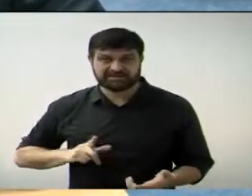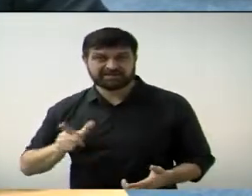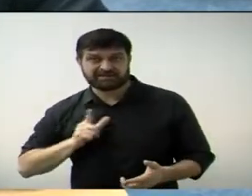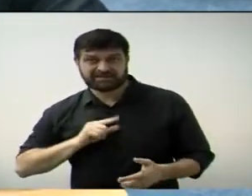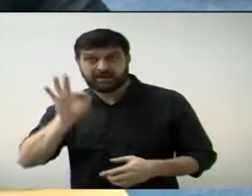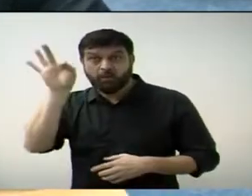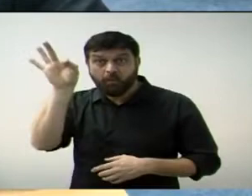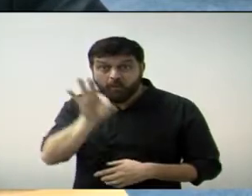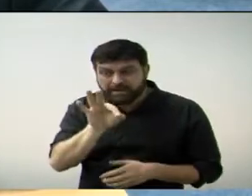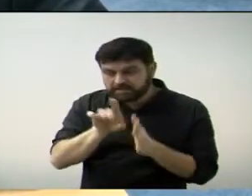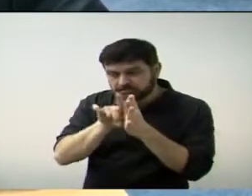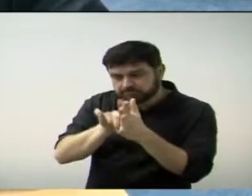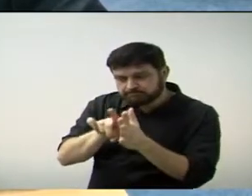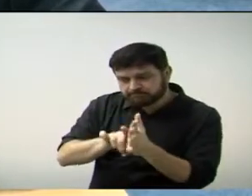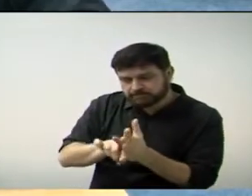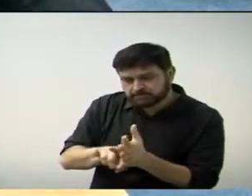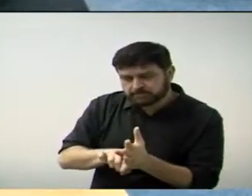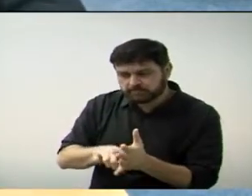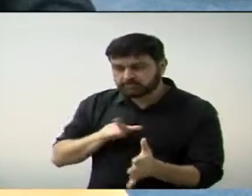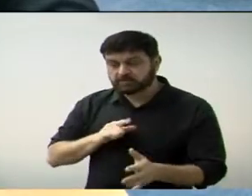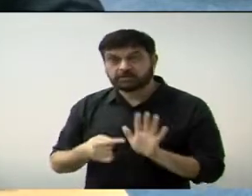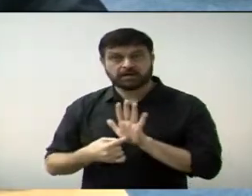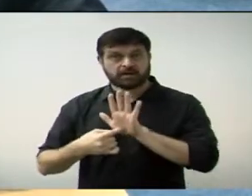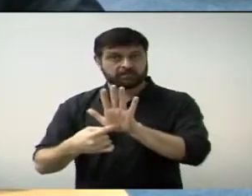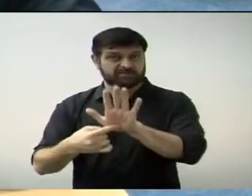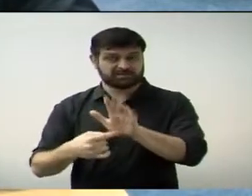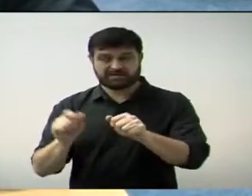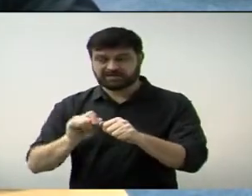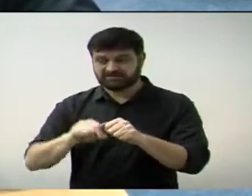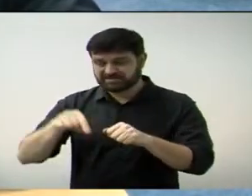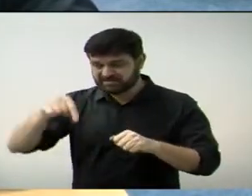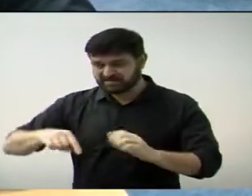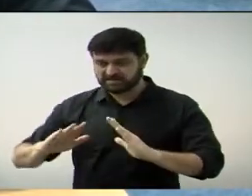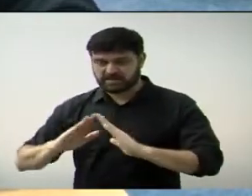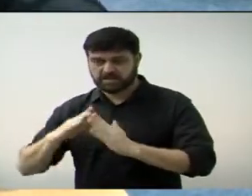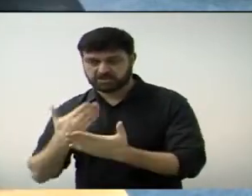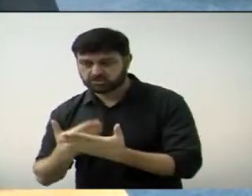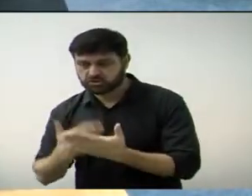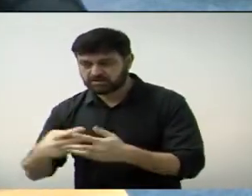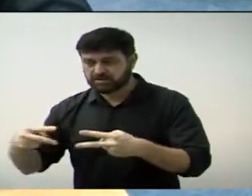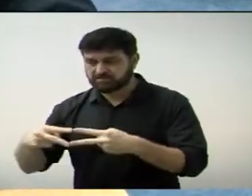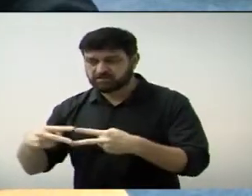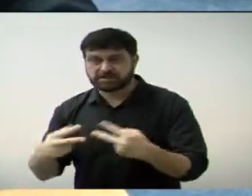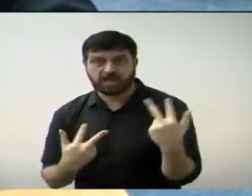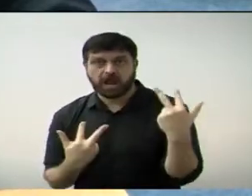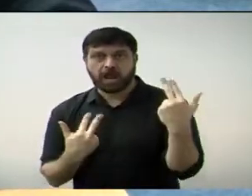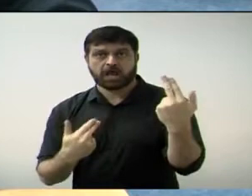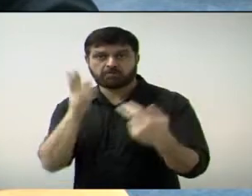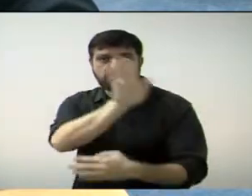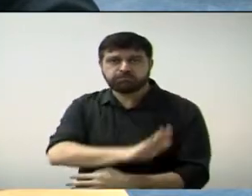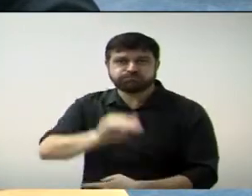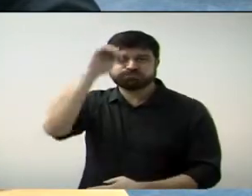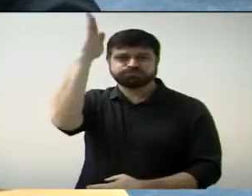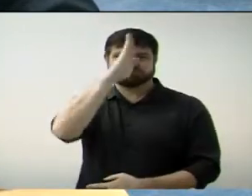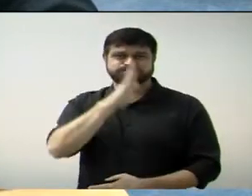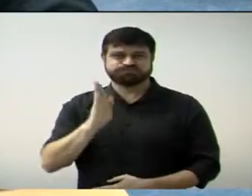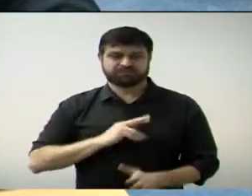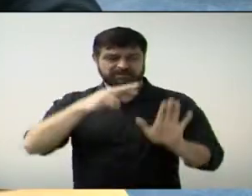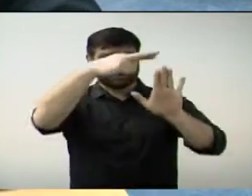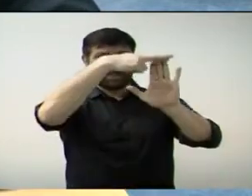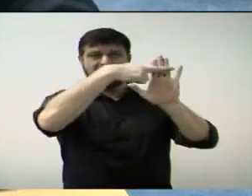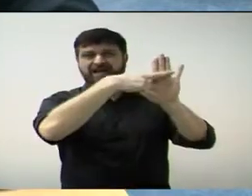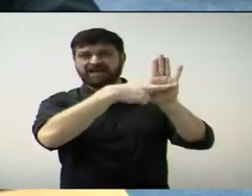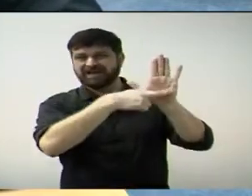para poder fazer que o projeto tornasse igual às exigências da nacional,